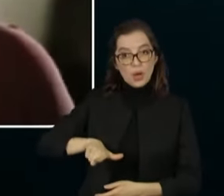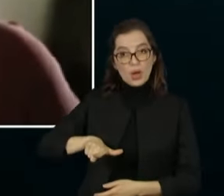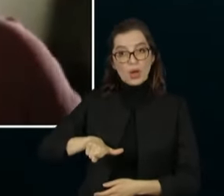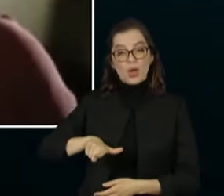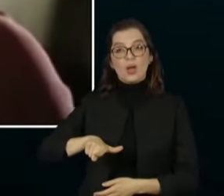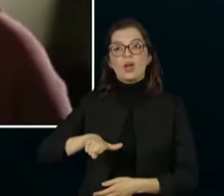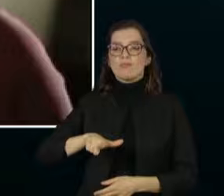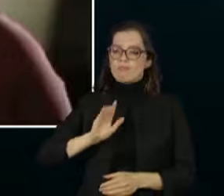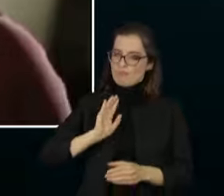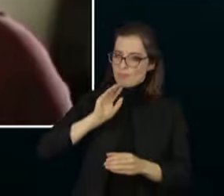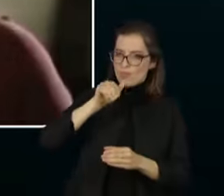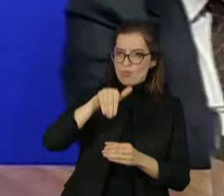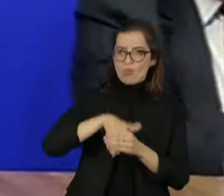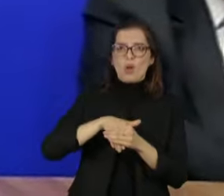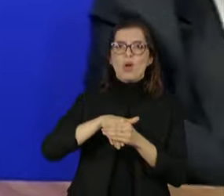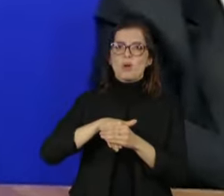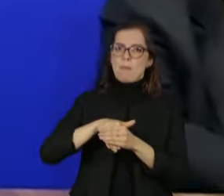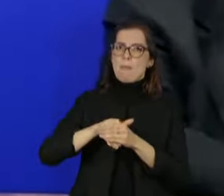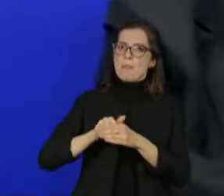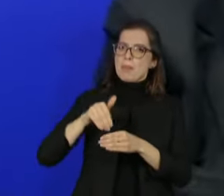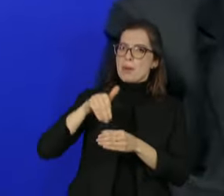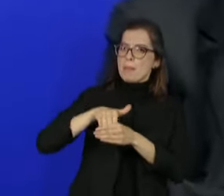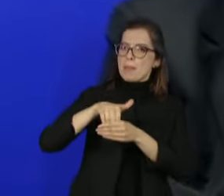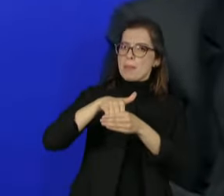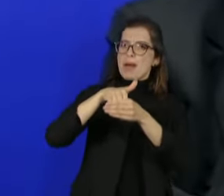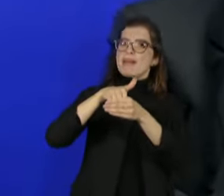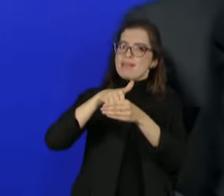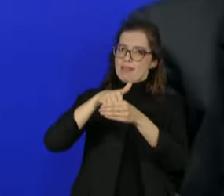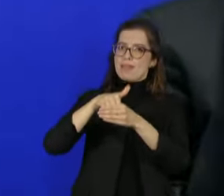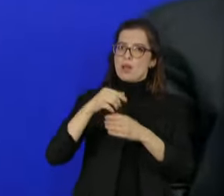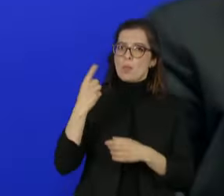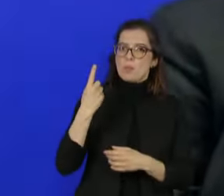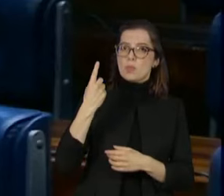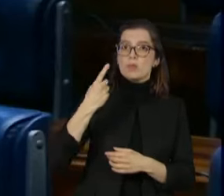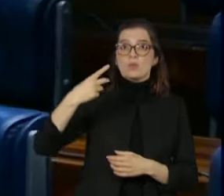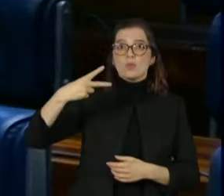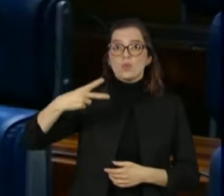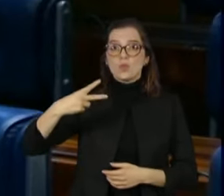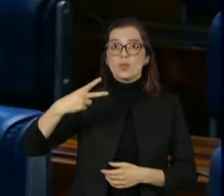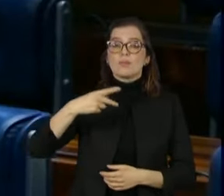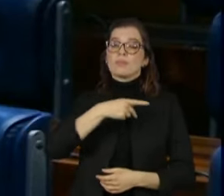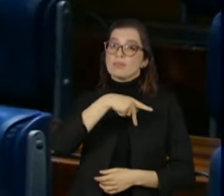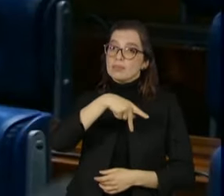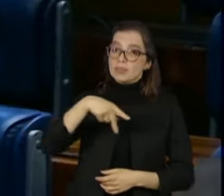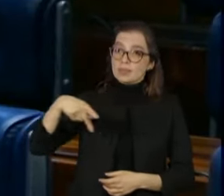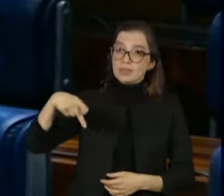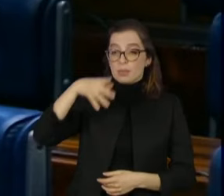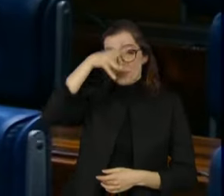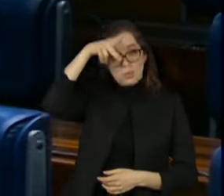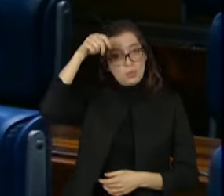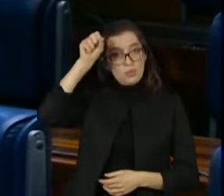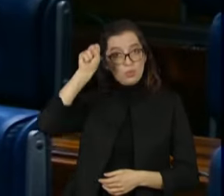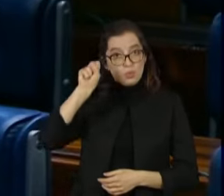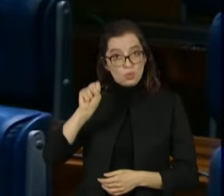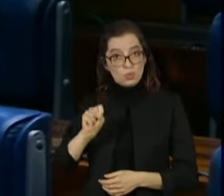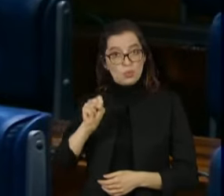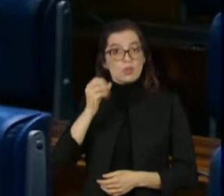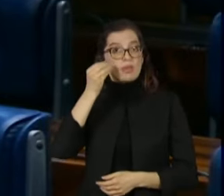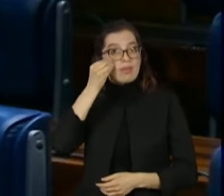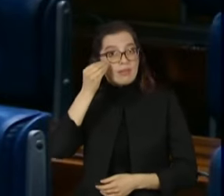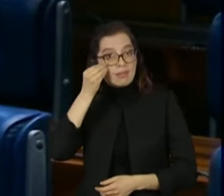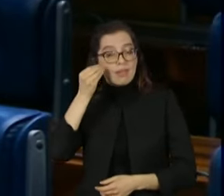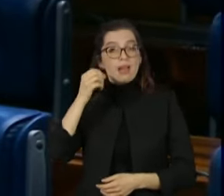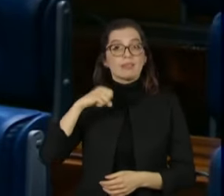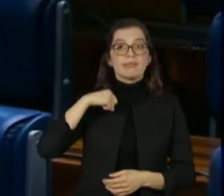-governadora do Mato Grosso do Sul. Quatro anos mais tarde, foi eleita senadora. Foi ainda a primeira mulher a presidir a Comissão de